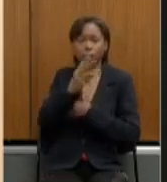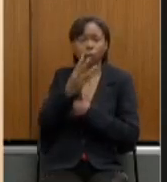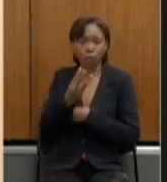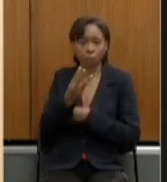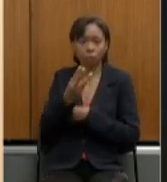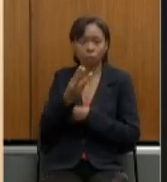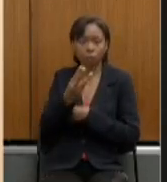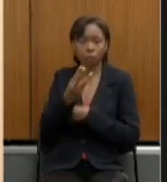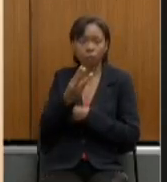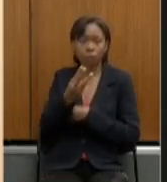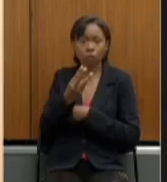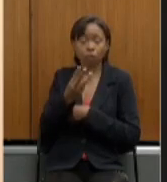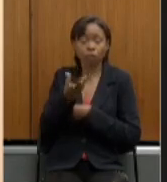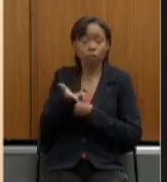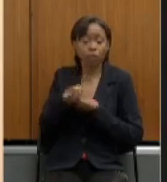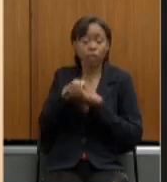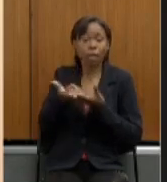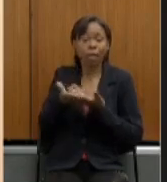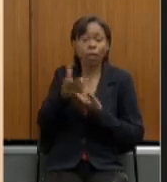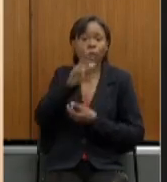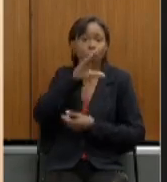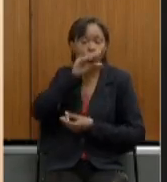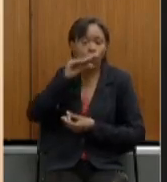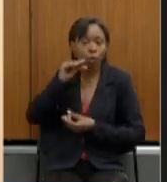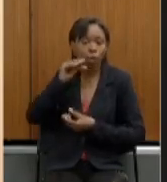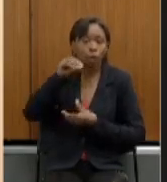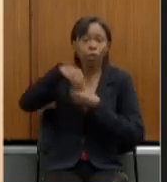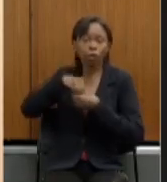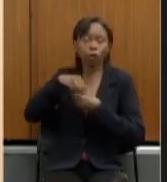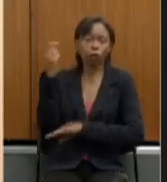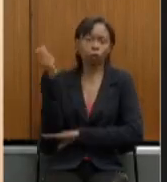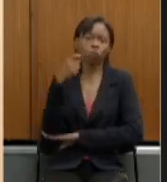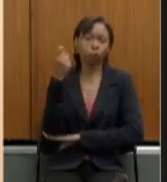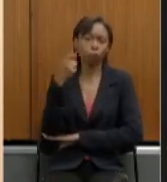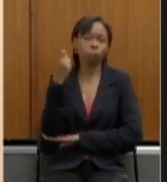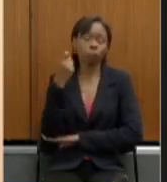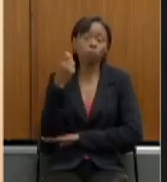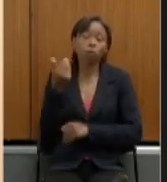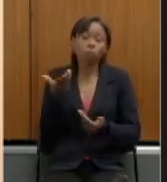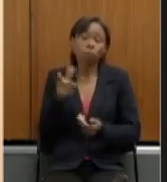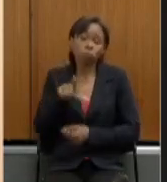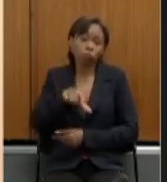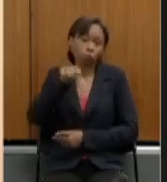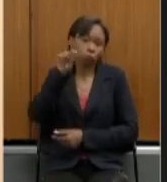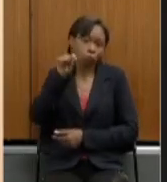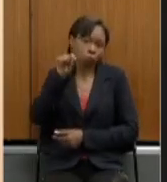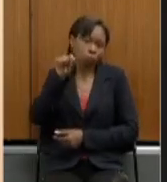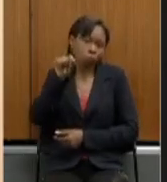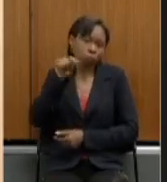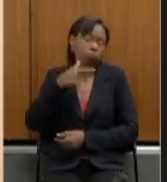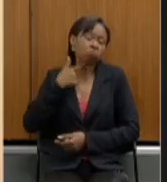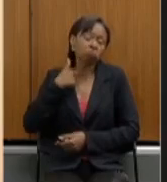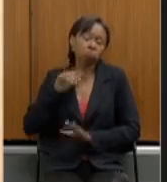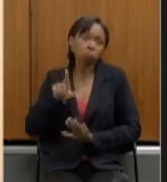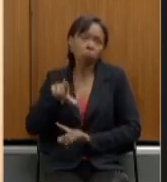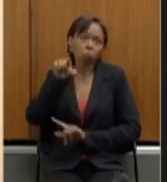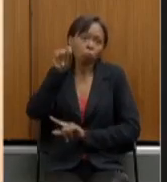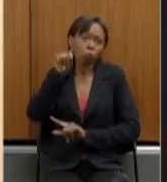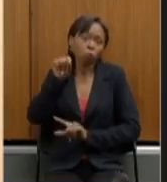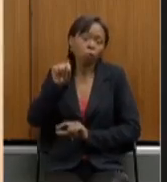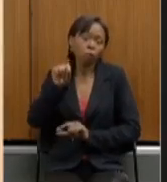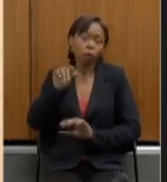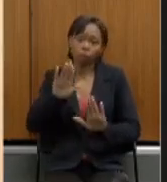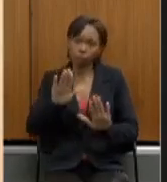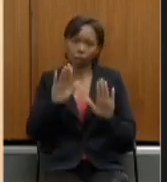servidores da União no âmbito do estado do Rio Grande do Sul então se optou e considerando e esse